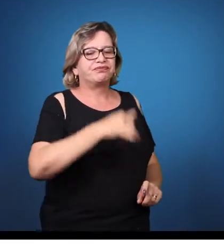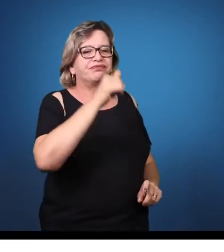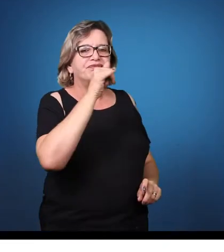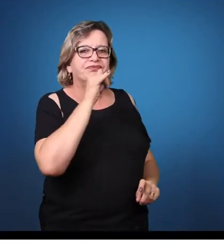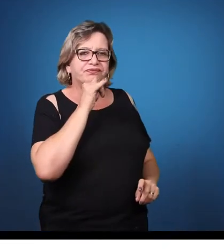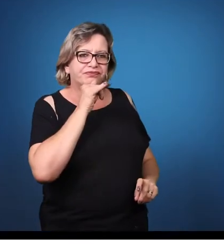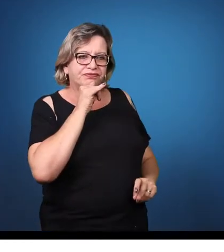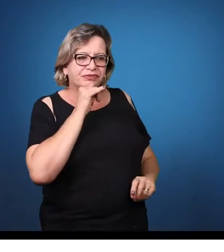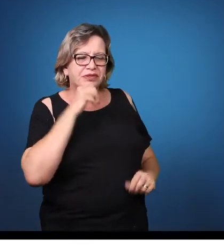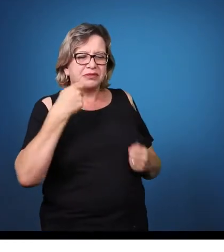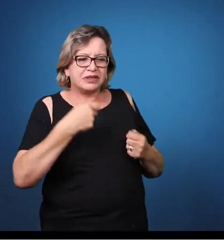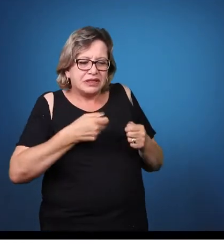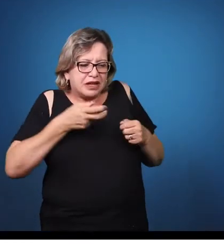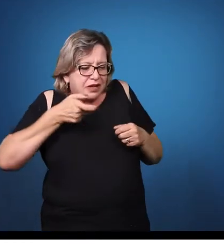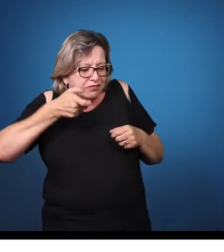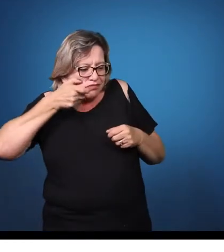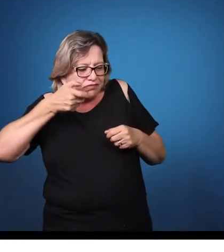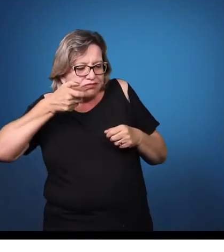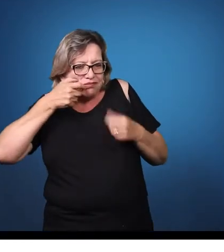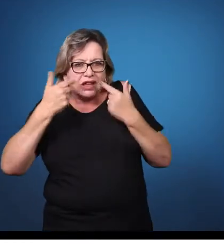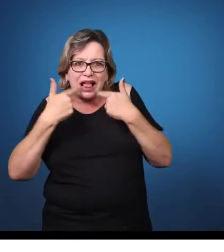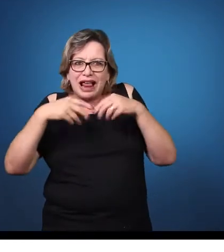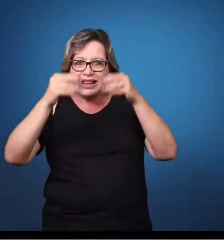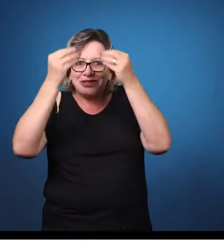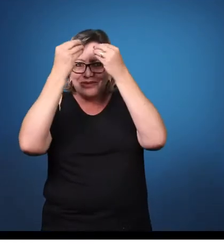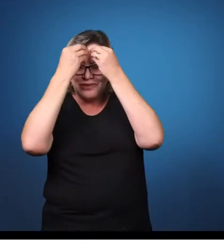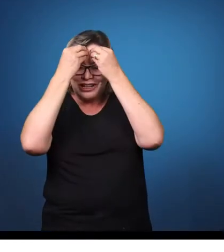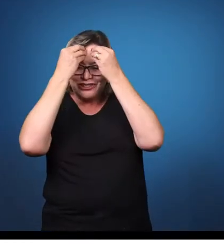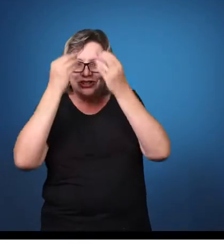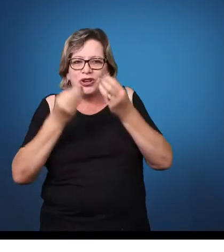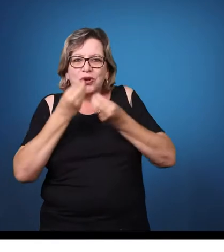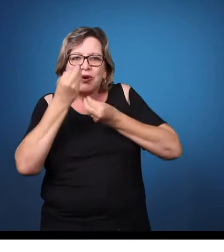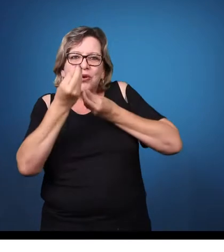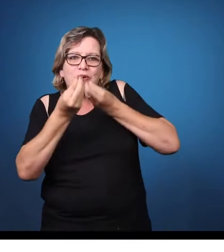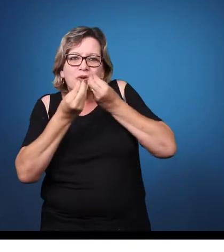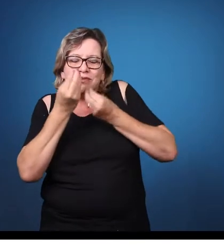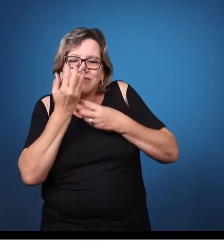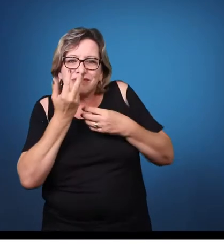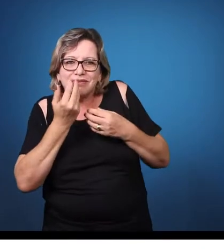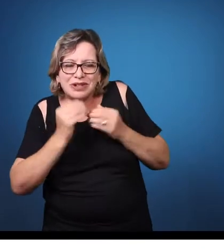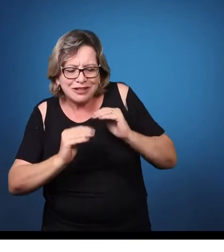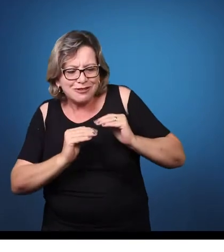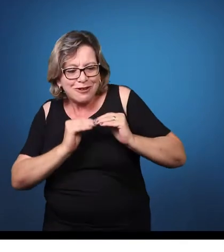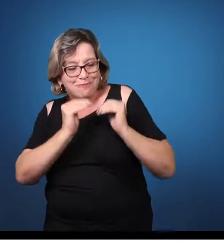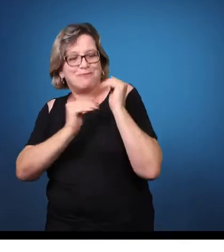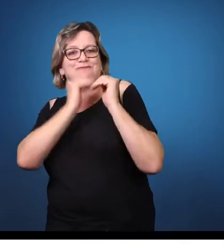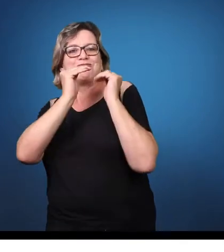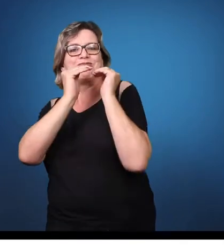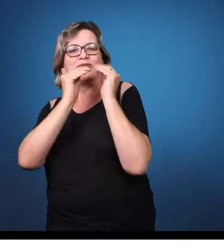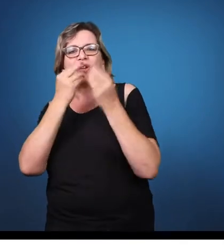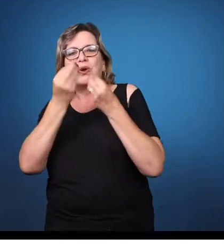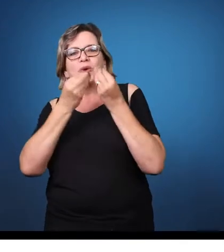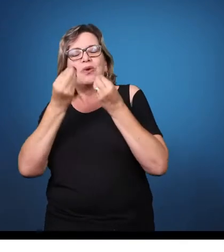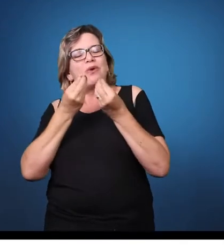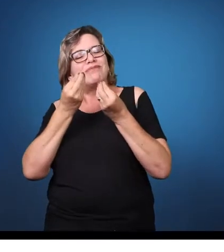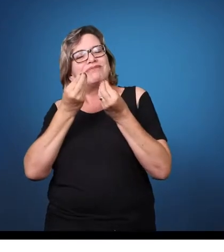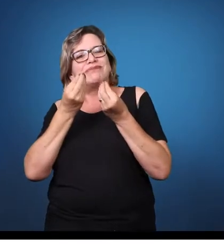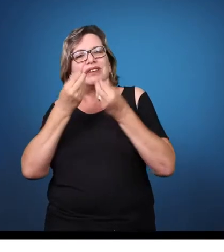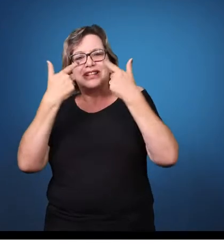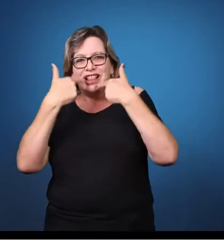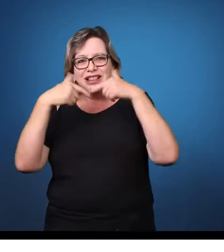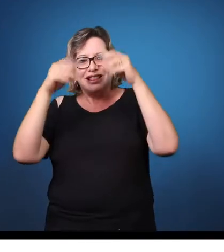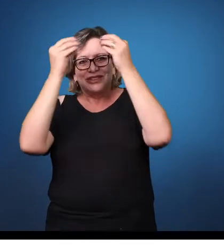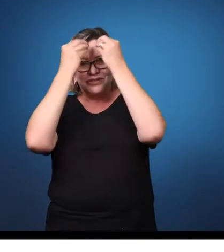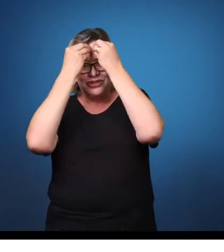linguagem. Como é que essa criança está evoluindo? Como é que está desenvolvendo? Como é que está sendo o repertório de linguagem dessa